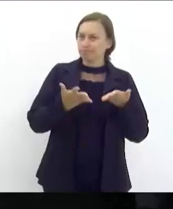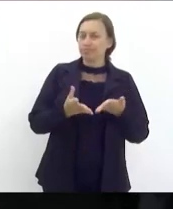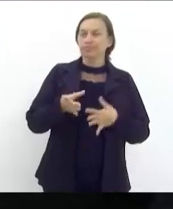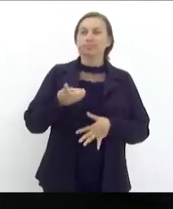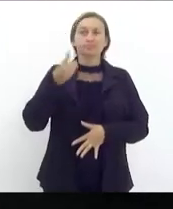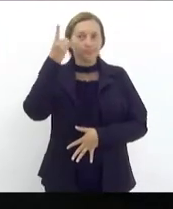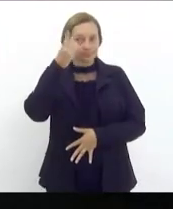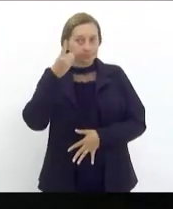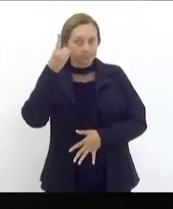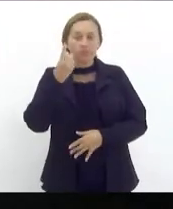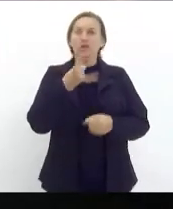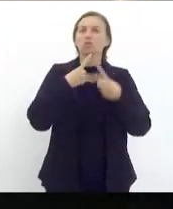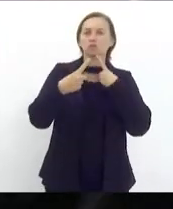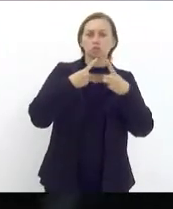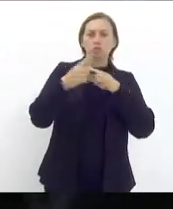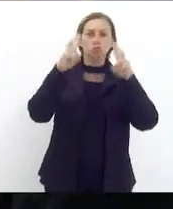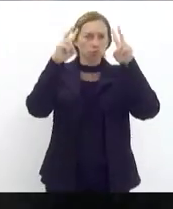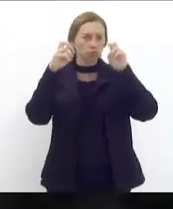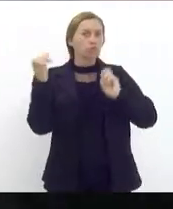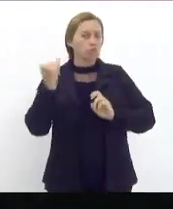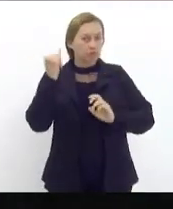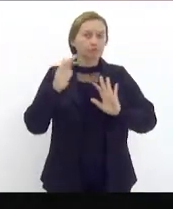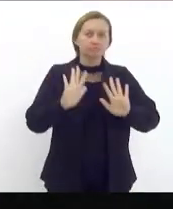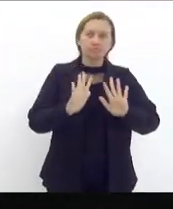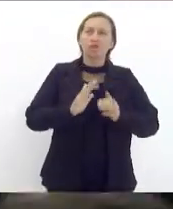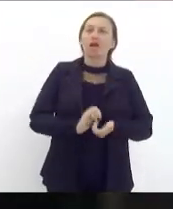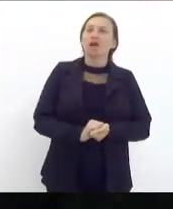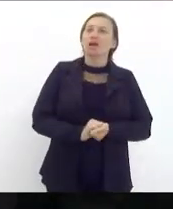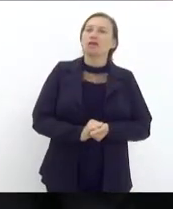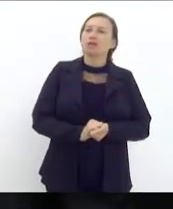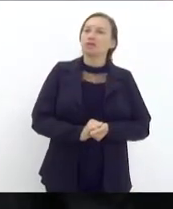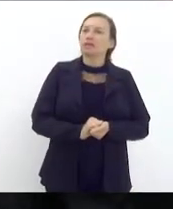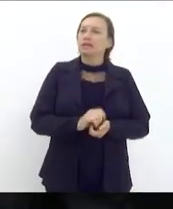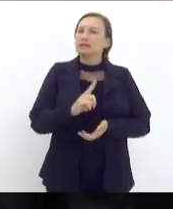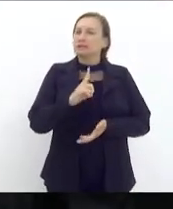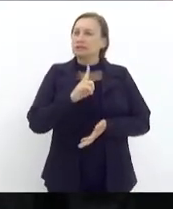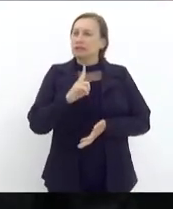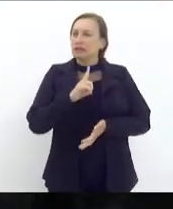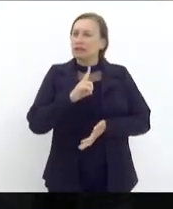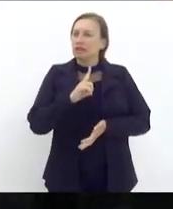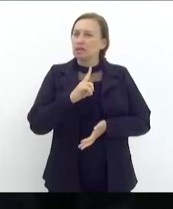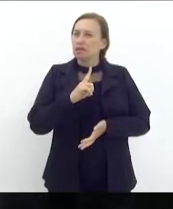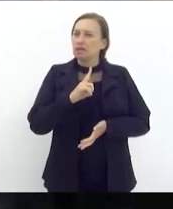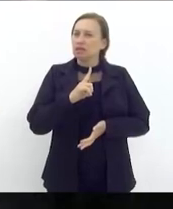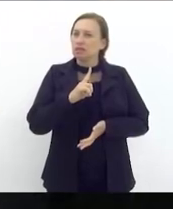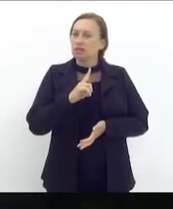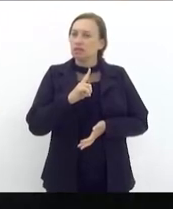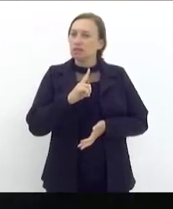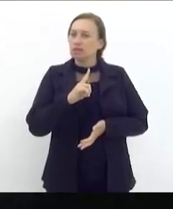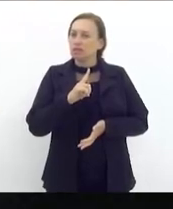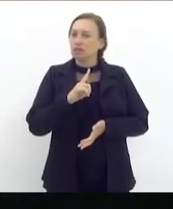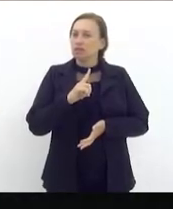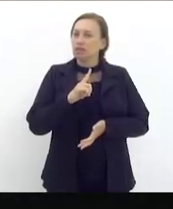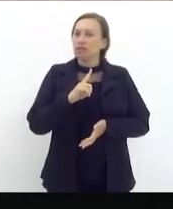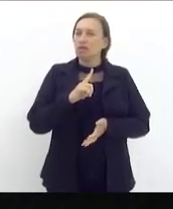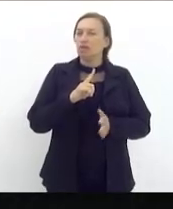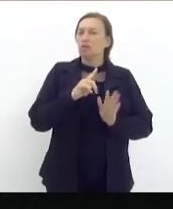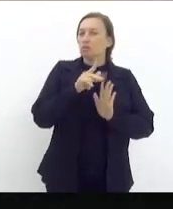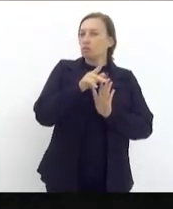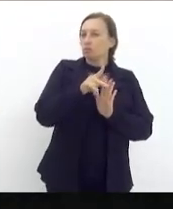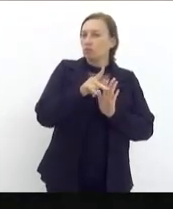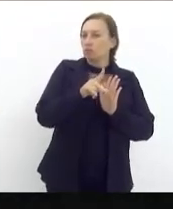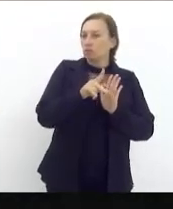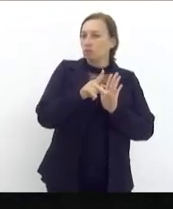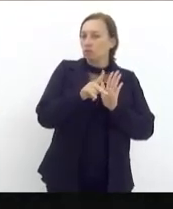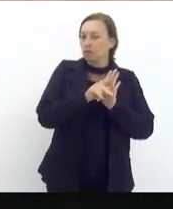que sai na vanguarda discutindo uma matéria pertinente. Há um parecer, presidente, da Assembleia Legislativa do Espírito Santo, da